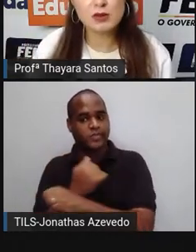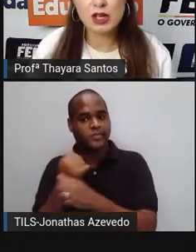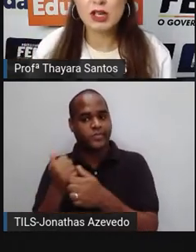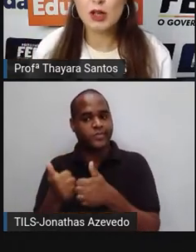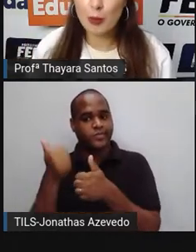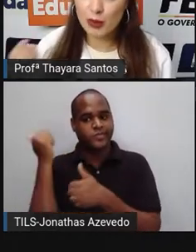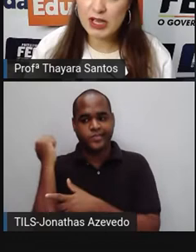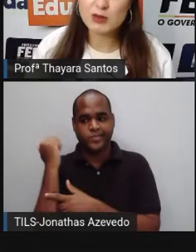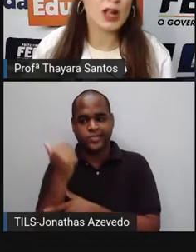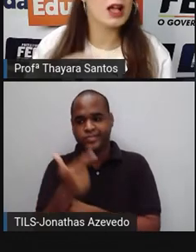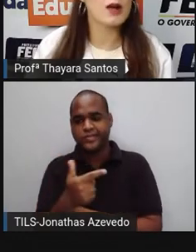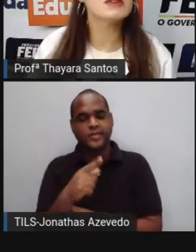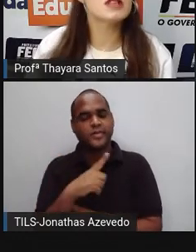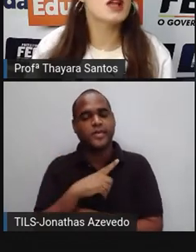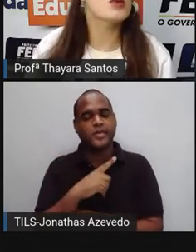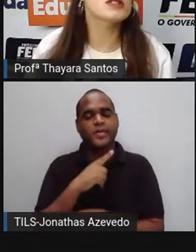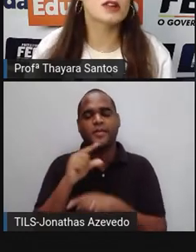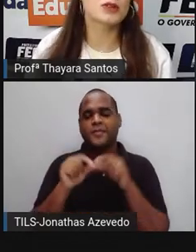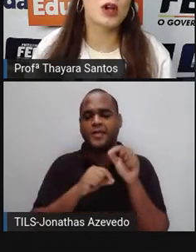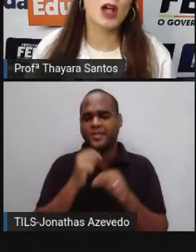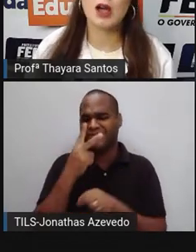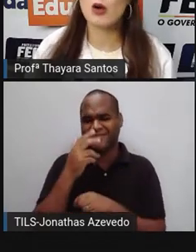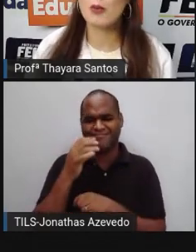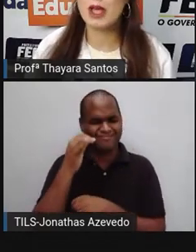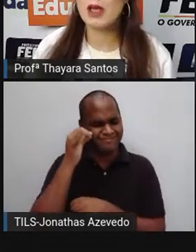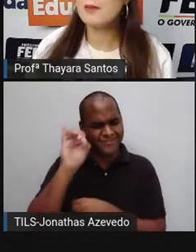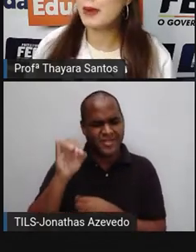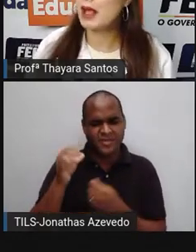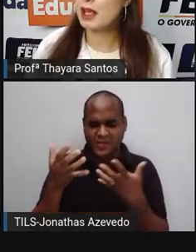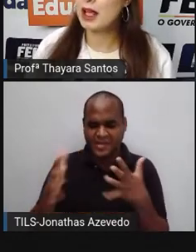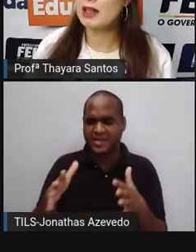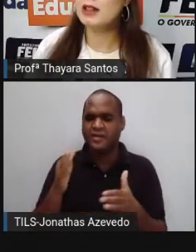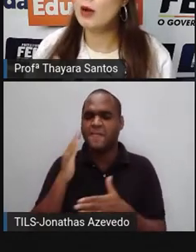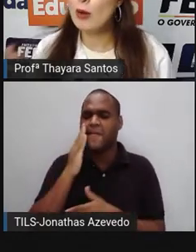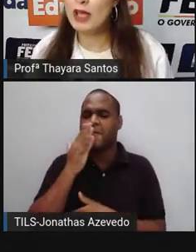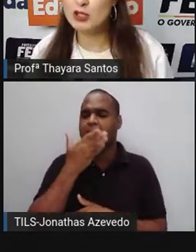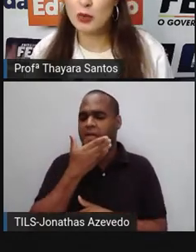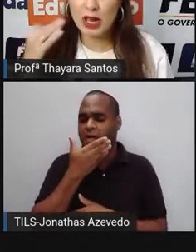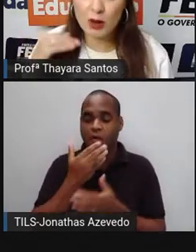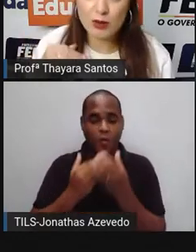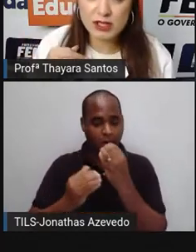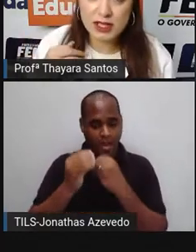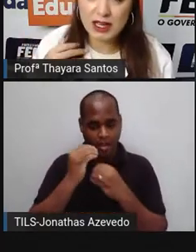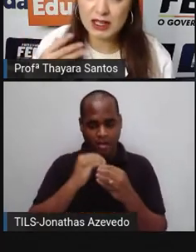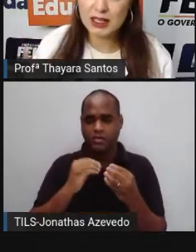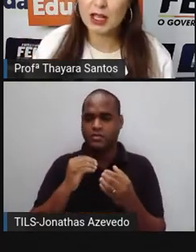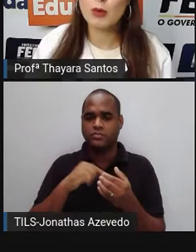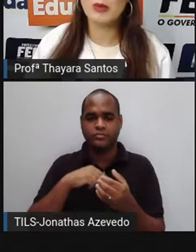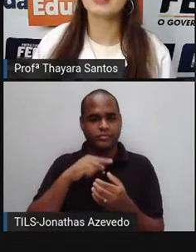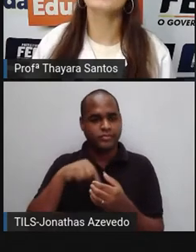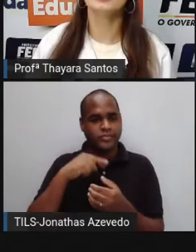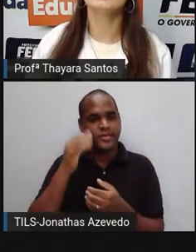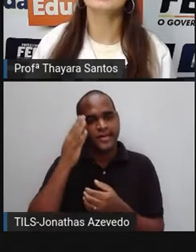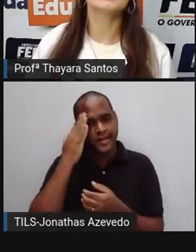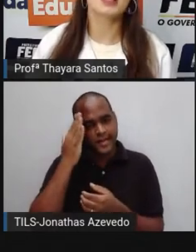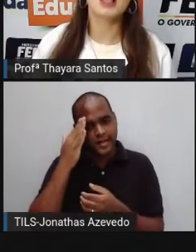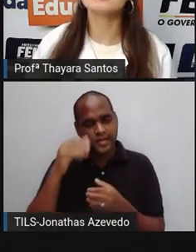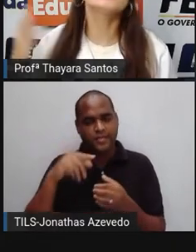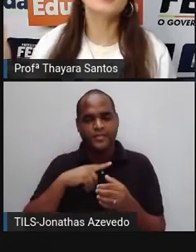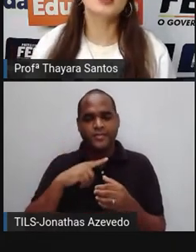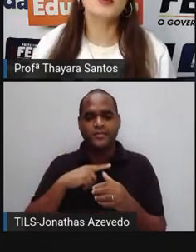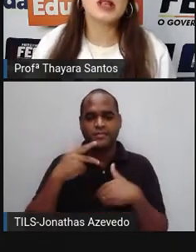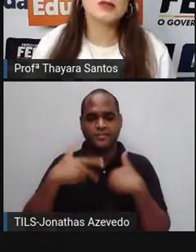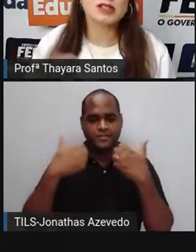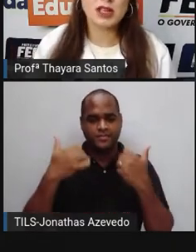peso. Então, por isso, ela acaba se recusando a comer para que ela não aumente, porque ela considera ali naquele momento que ela está